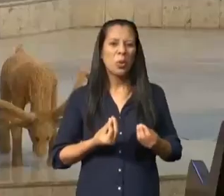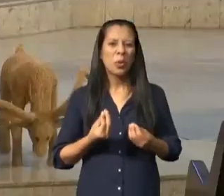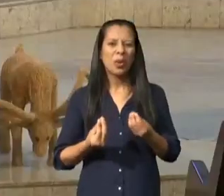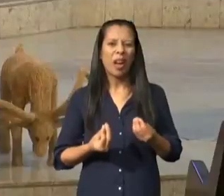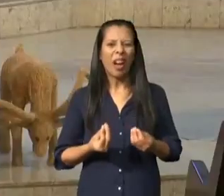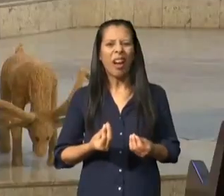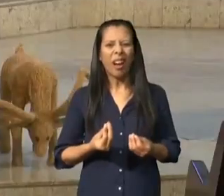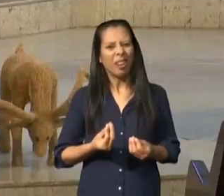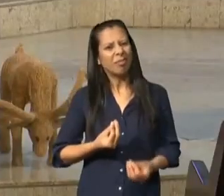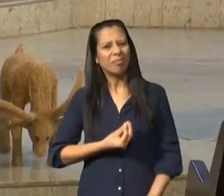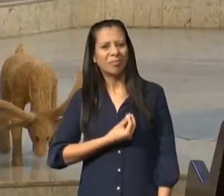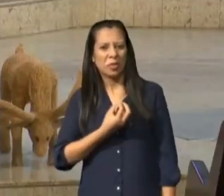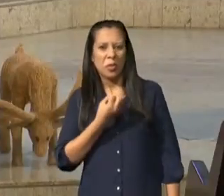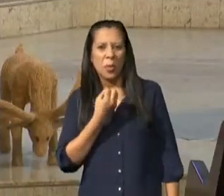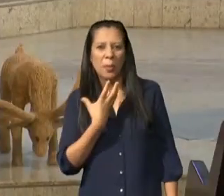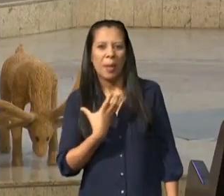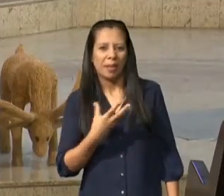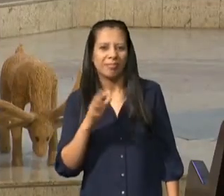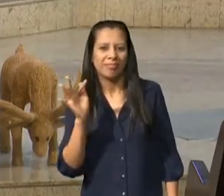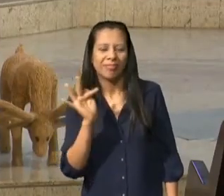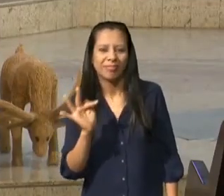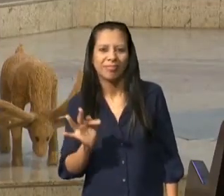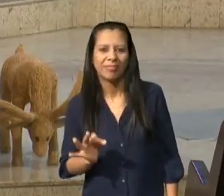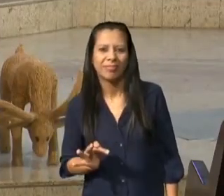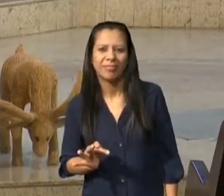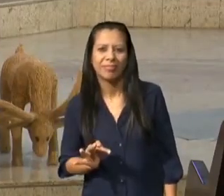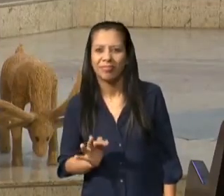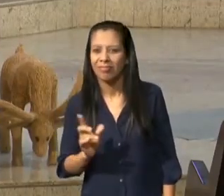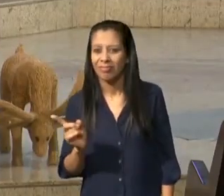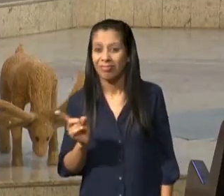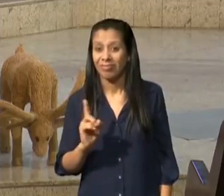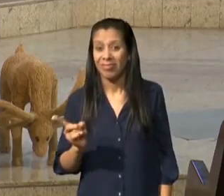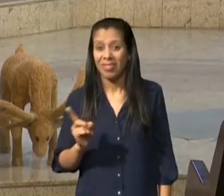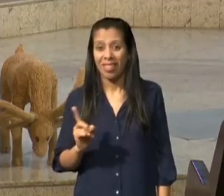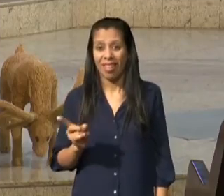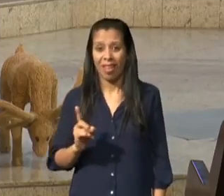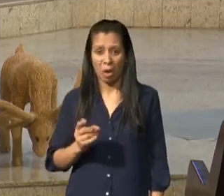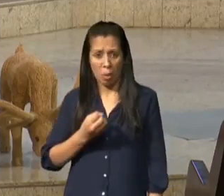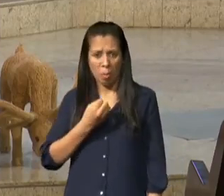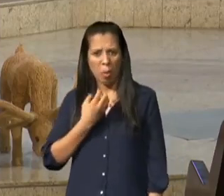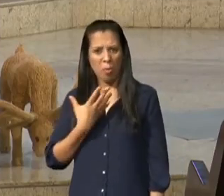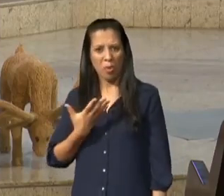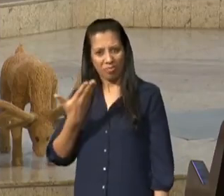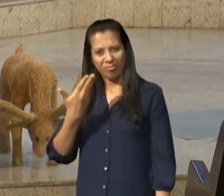faço que eu vou para o céu simplesmente por isto não